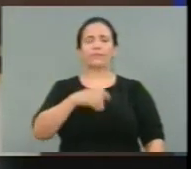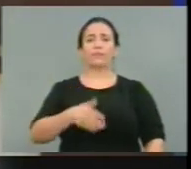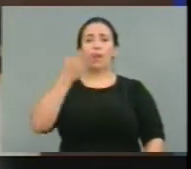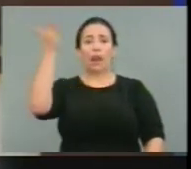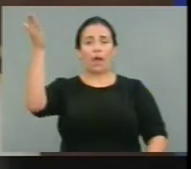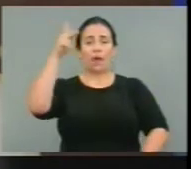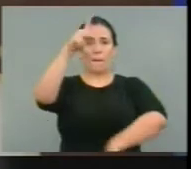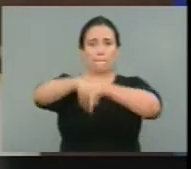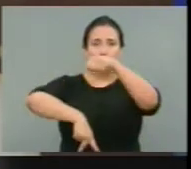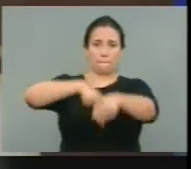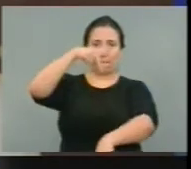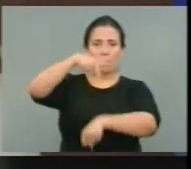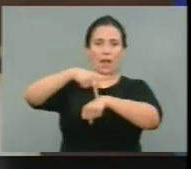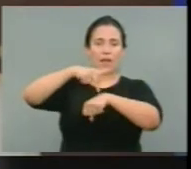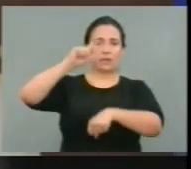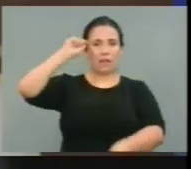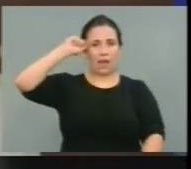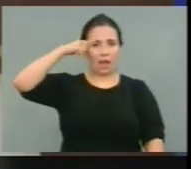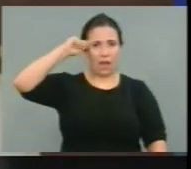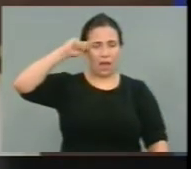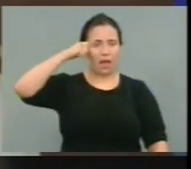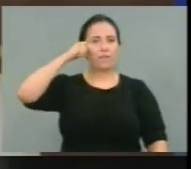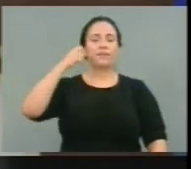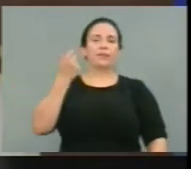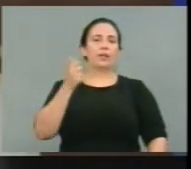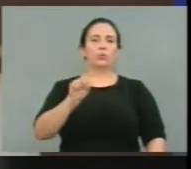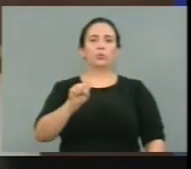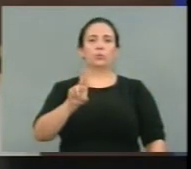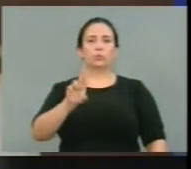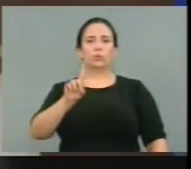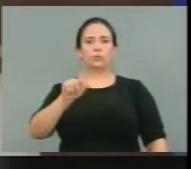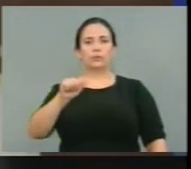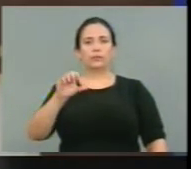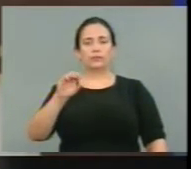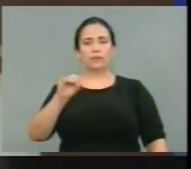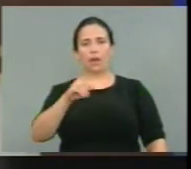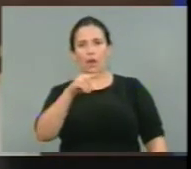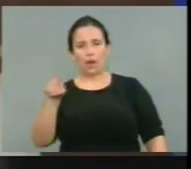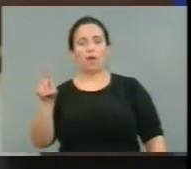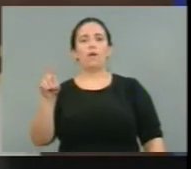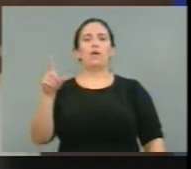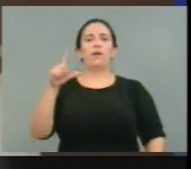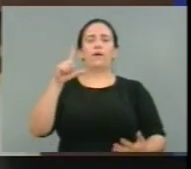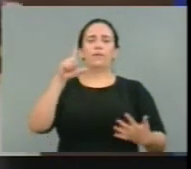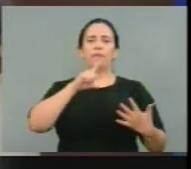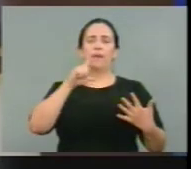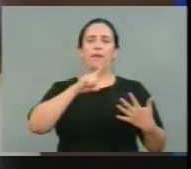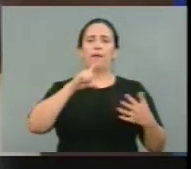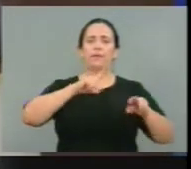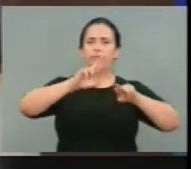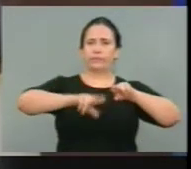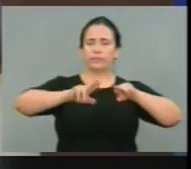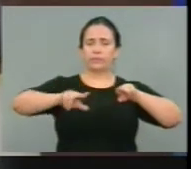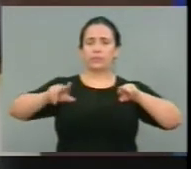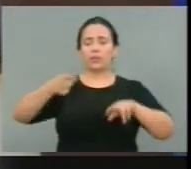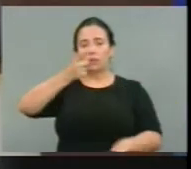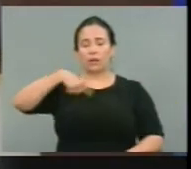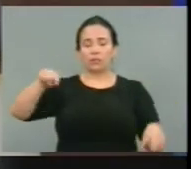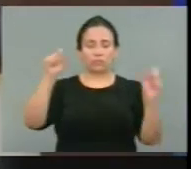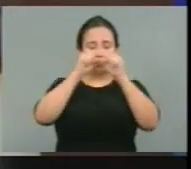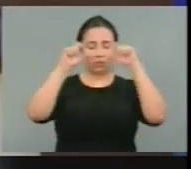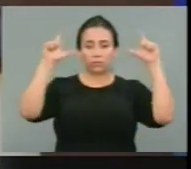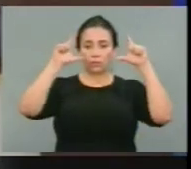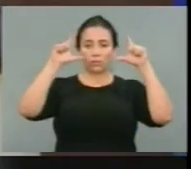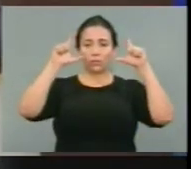que estão em guerra civil, Sudão do Sul, Eritreia, ficamos abismados